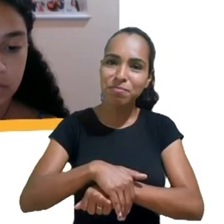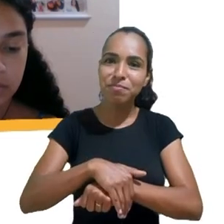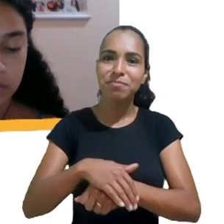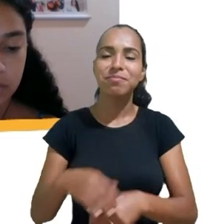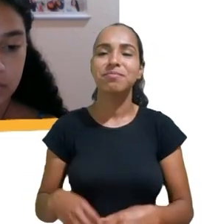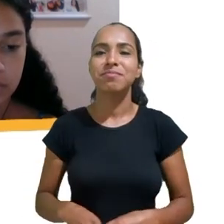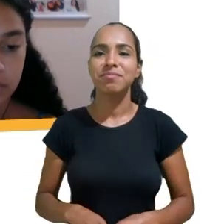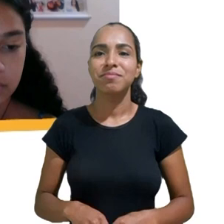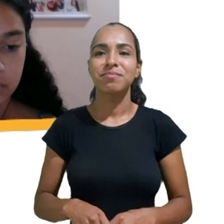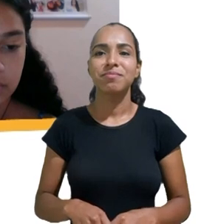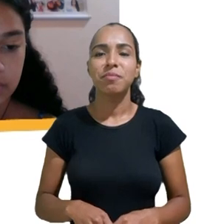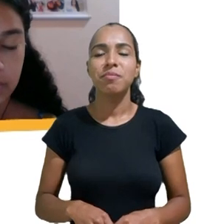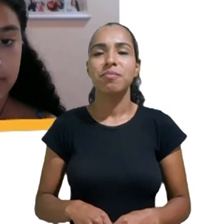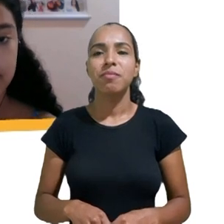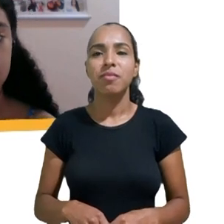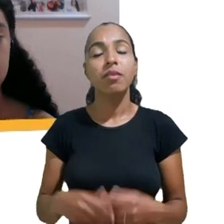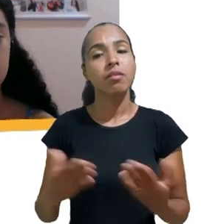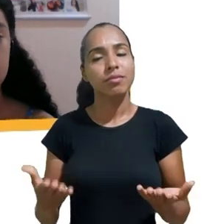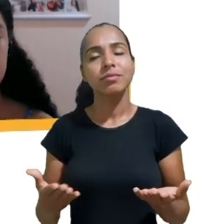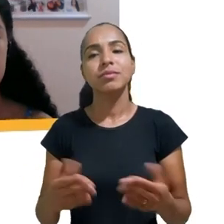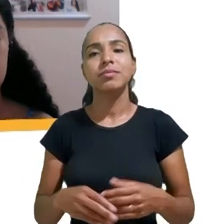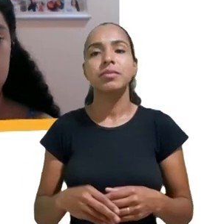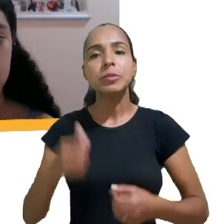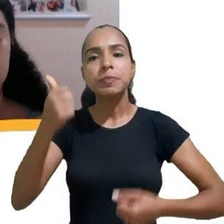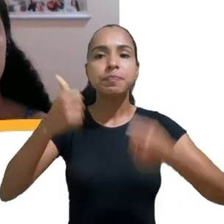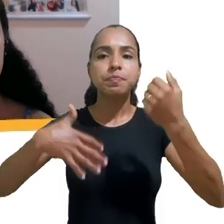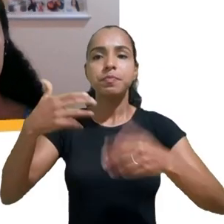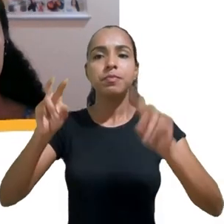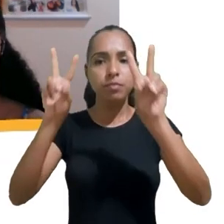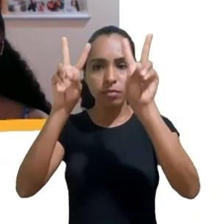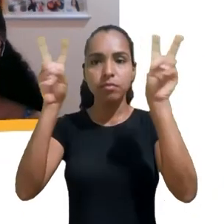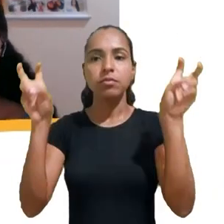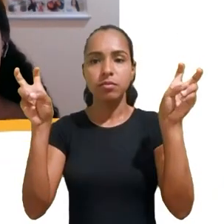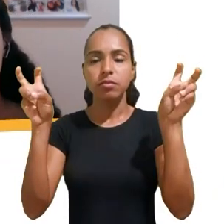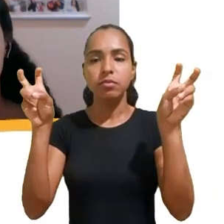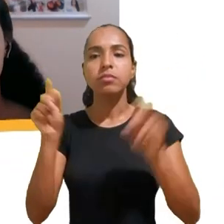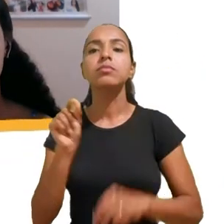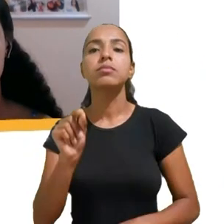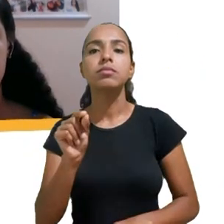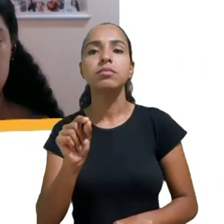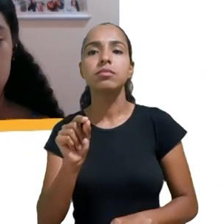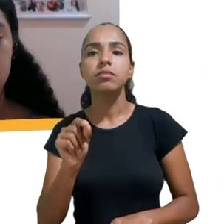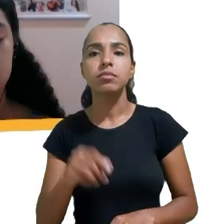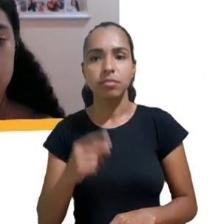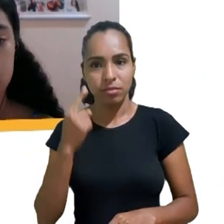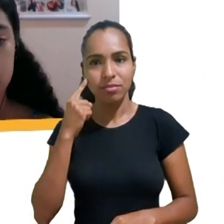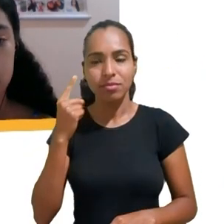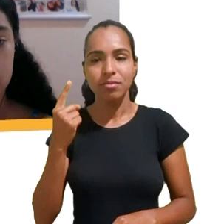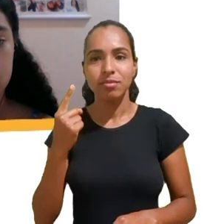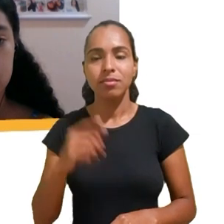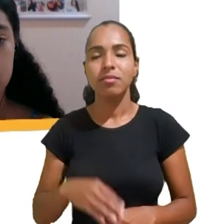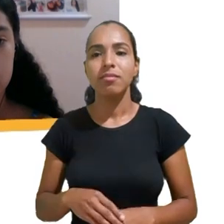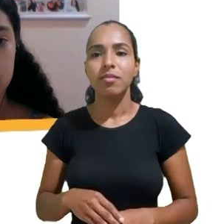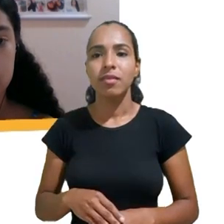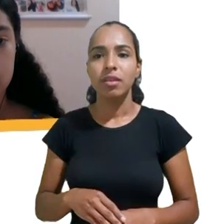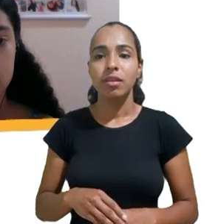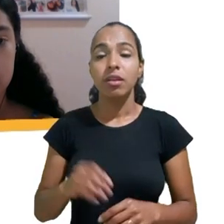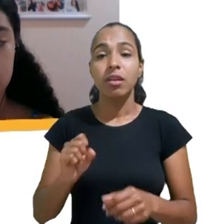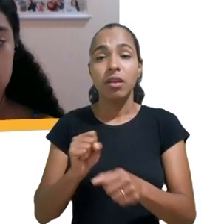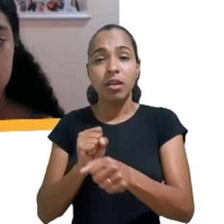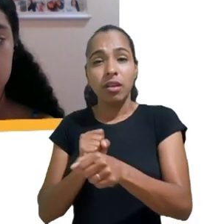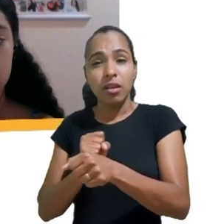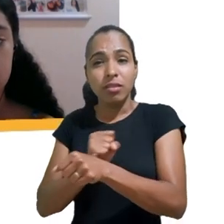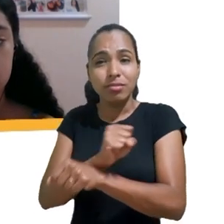para essa discussão, a gente sabe o ponto fundamental, né? Quando a gente fala de exploração comercial no ambiente digital,